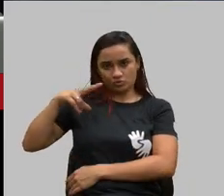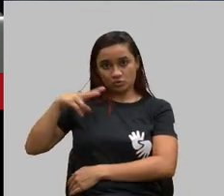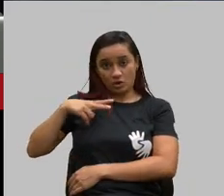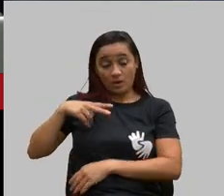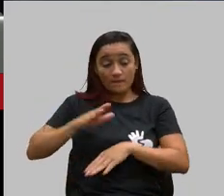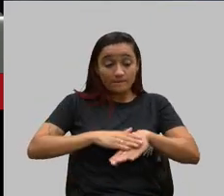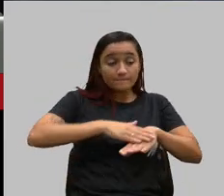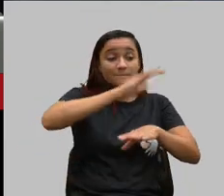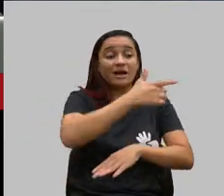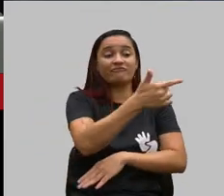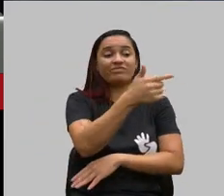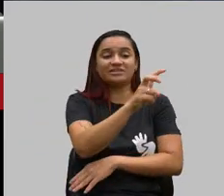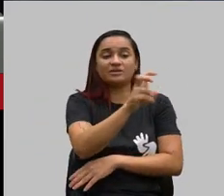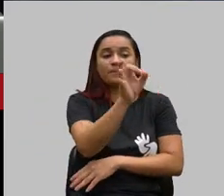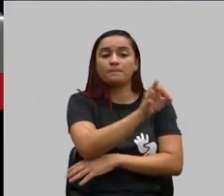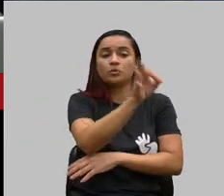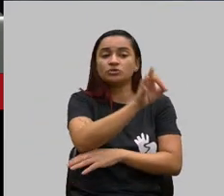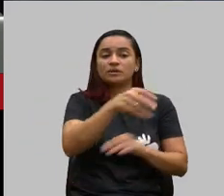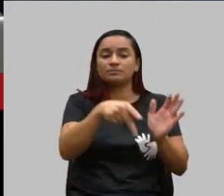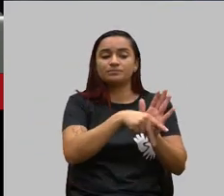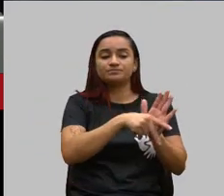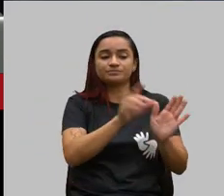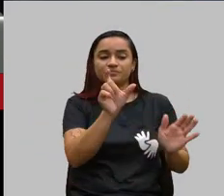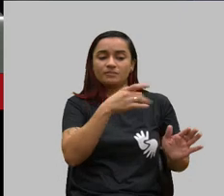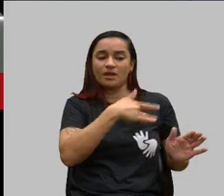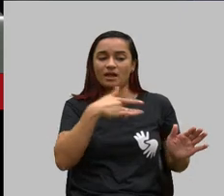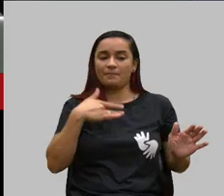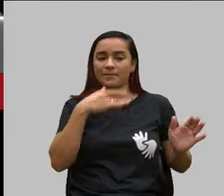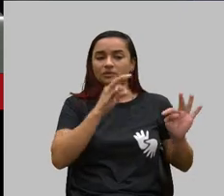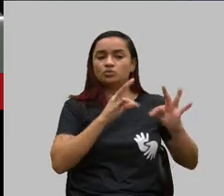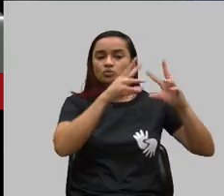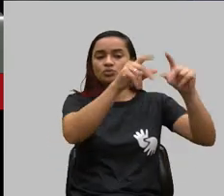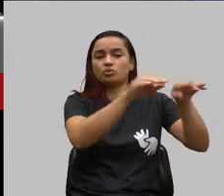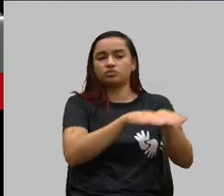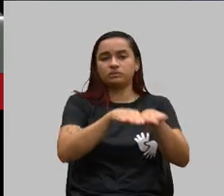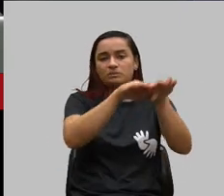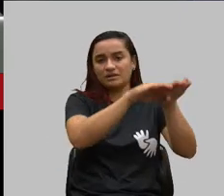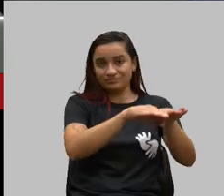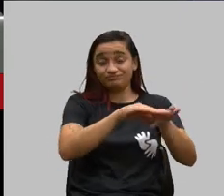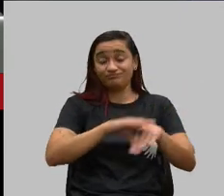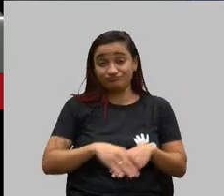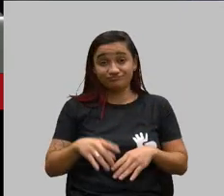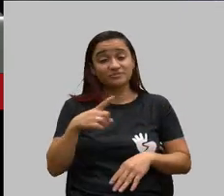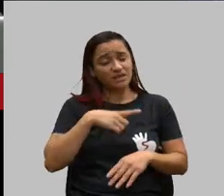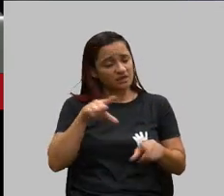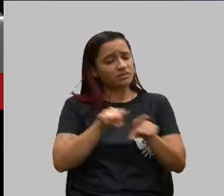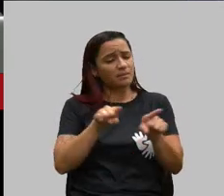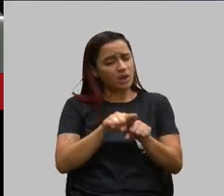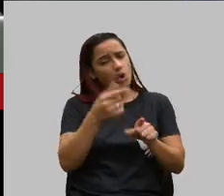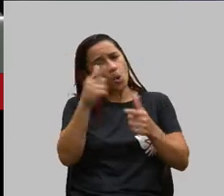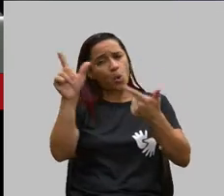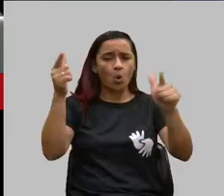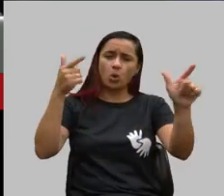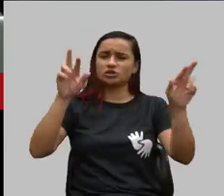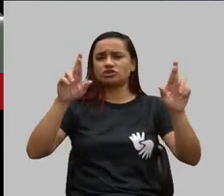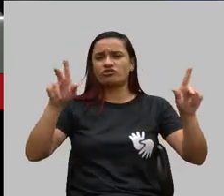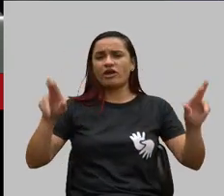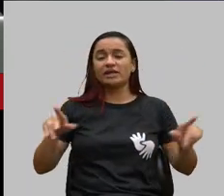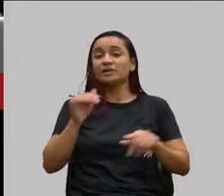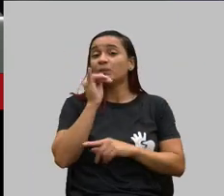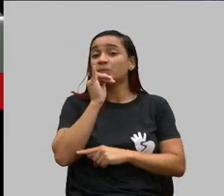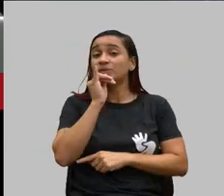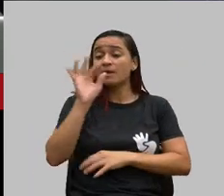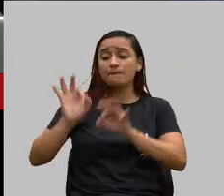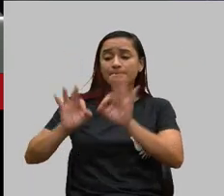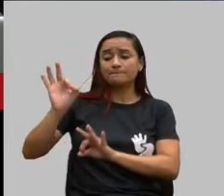coletivos. E dentre outras diferenças que existem aí. Quando você tem um plano individual,